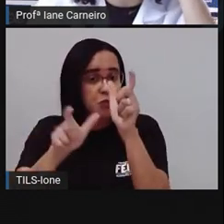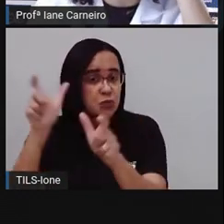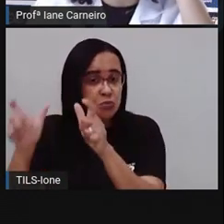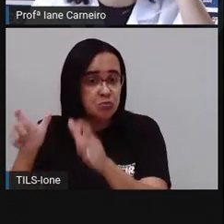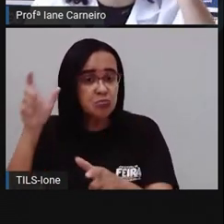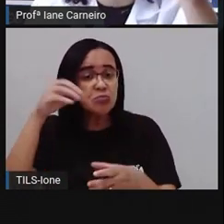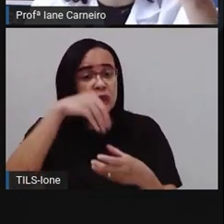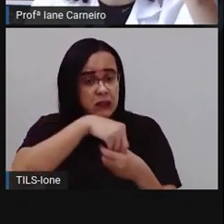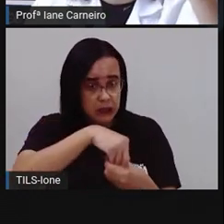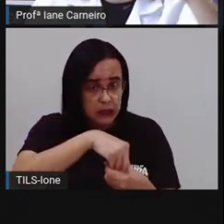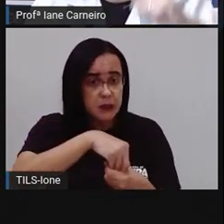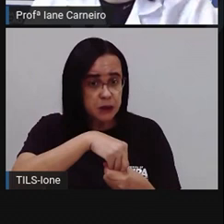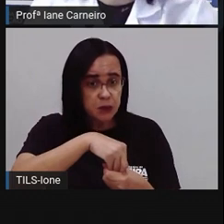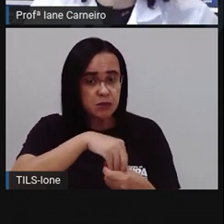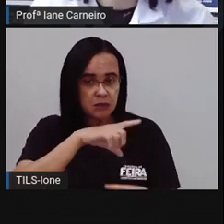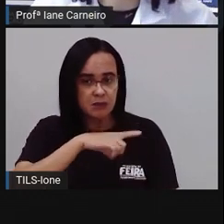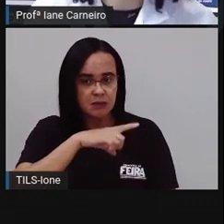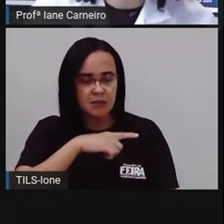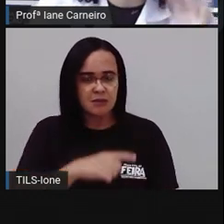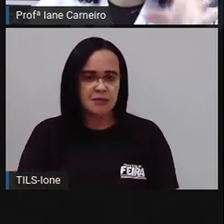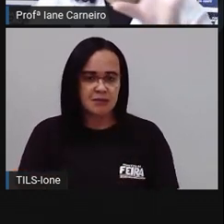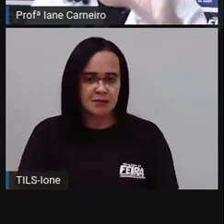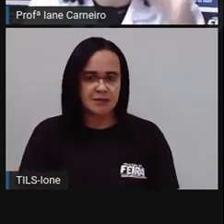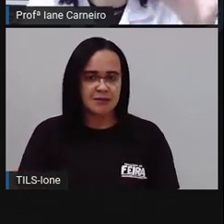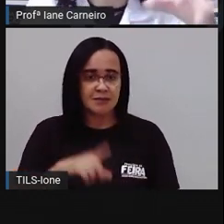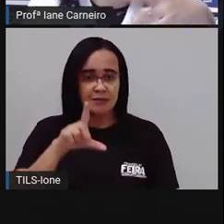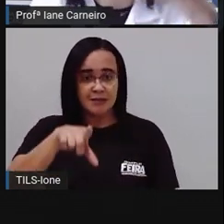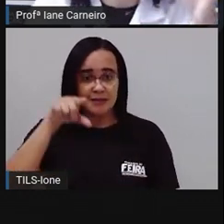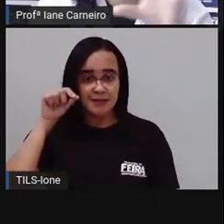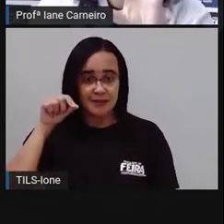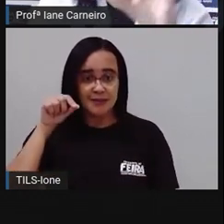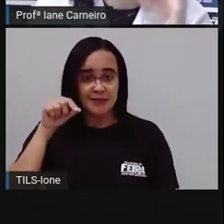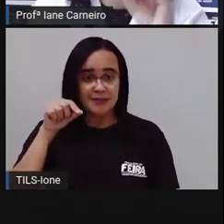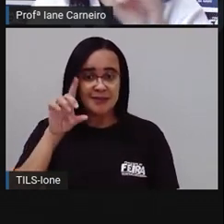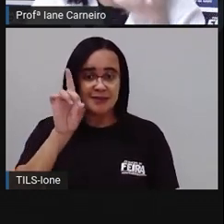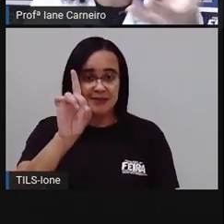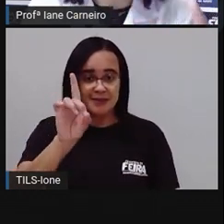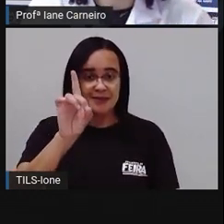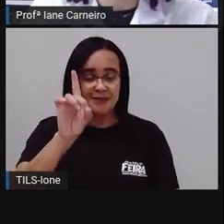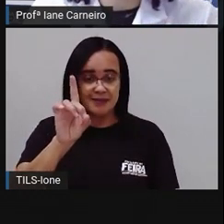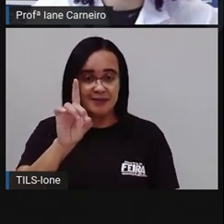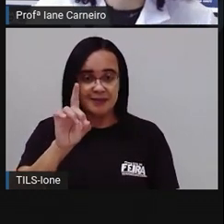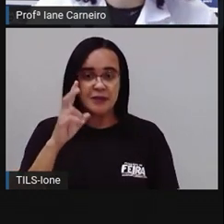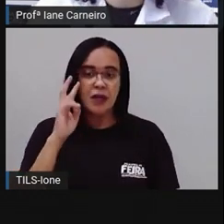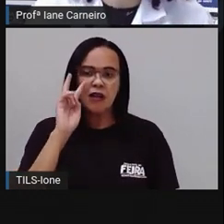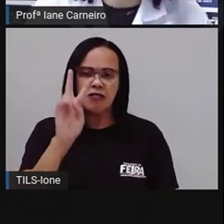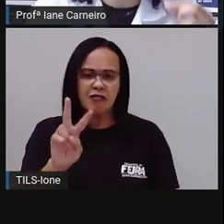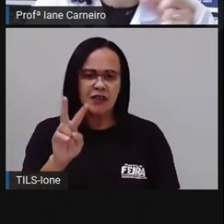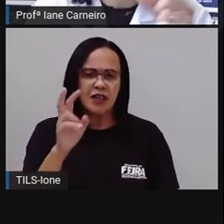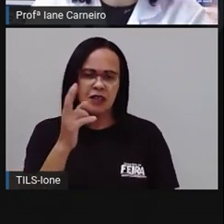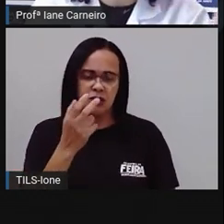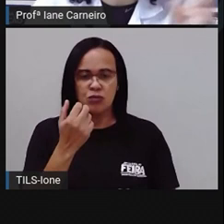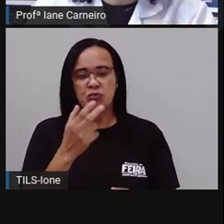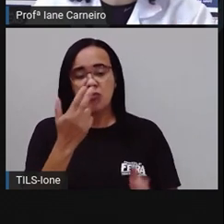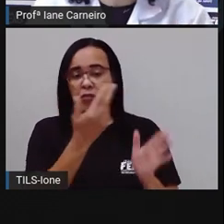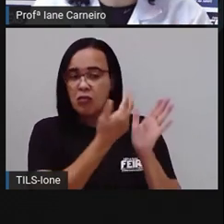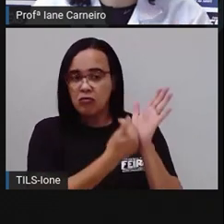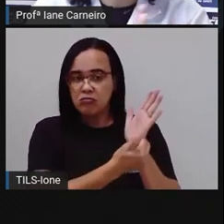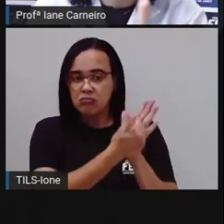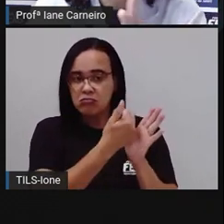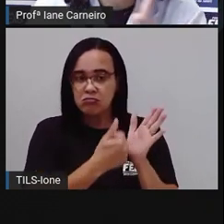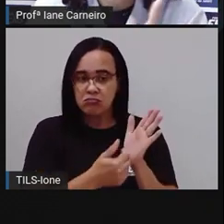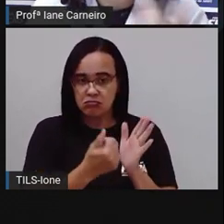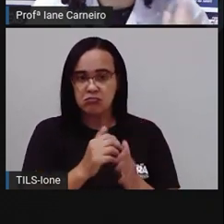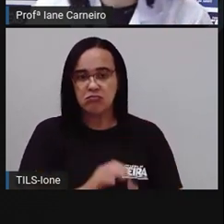todos. Então, a gente vai, ó, escolher observando a imagem, né? A não precisa contar um a um,